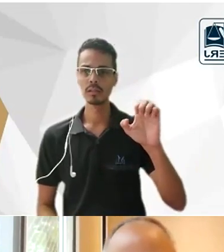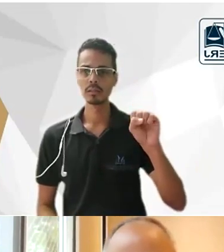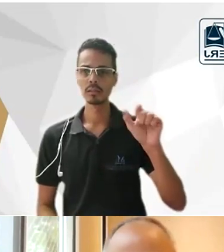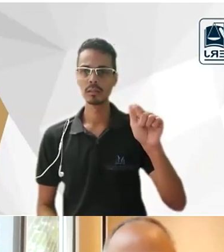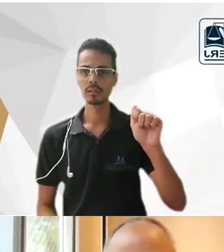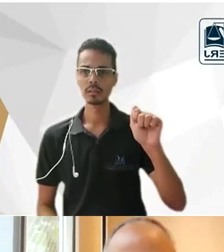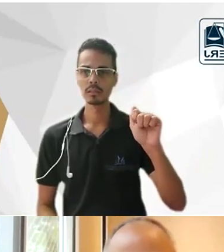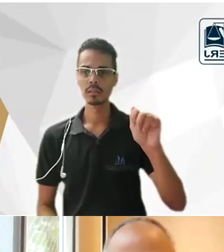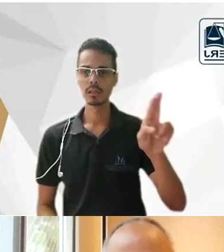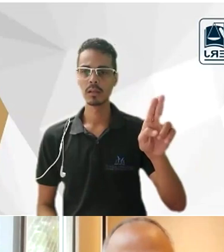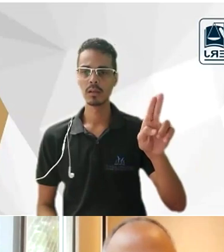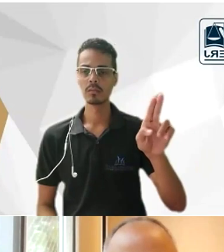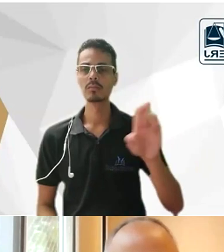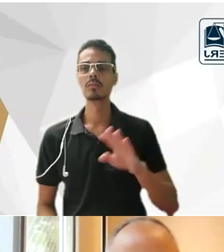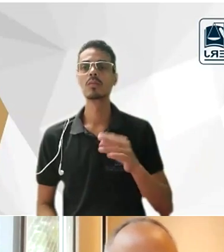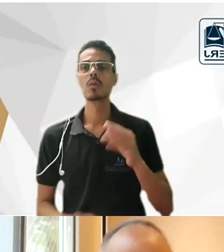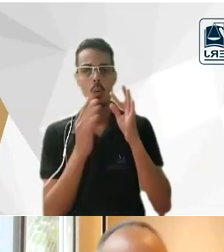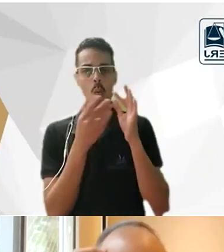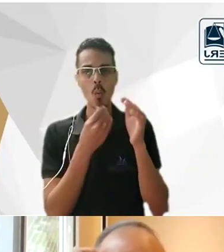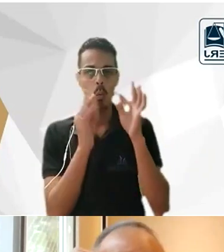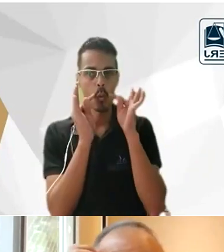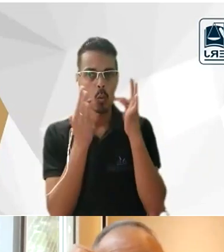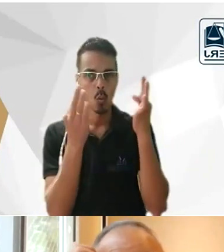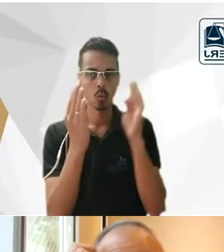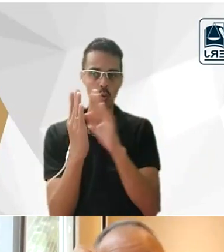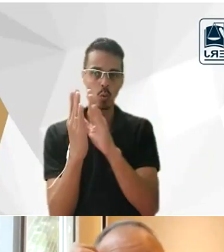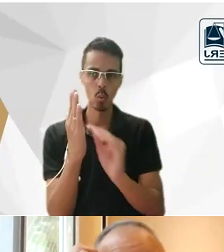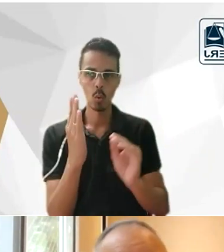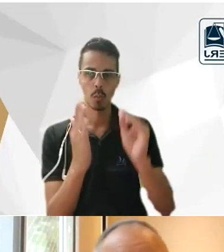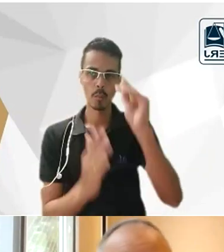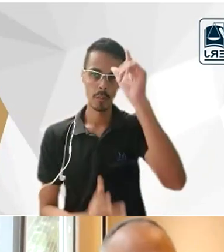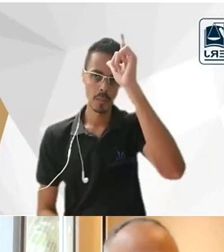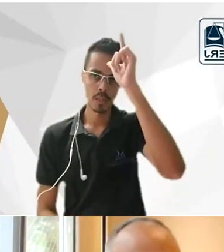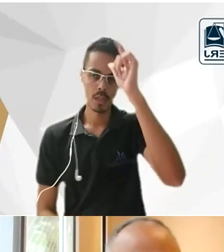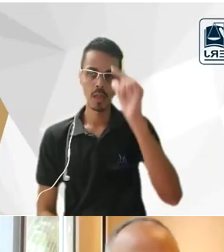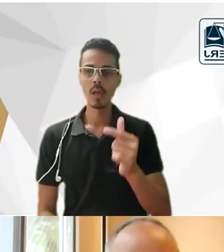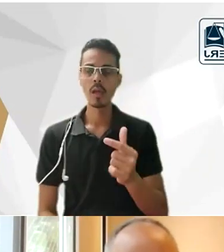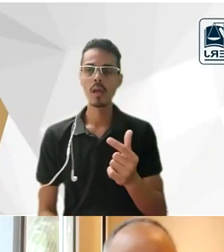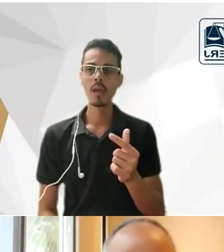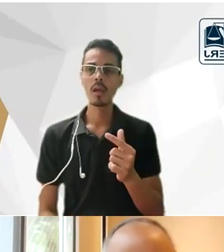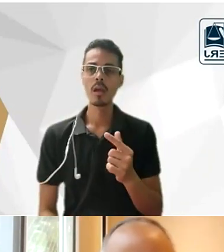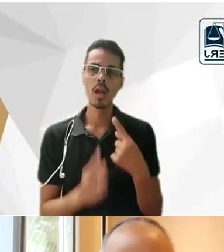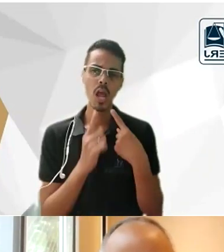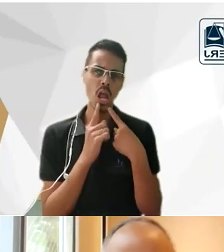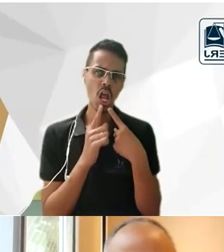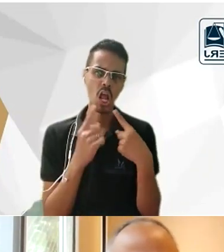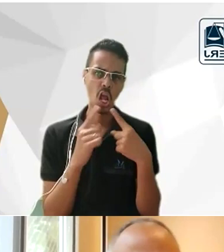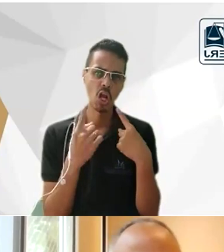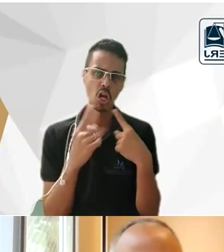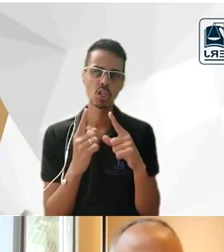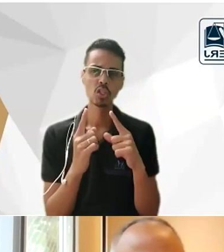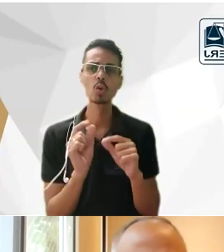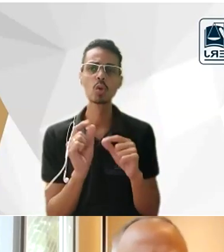um germanista um germanófilo ele era crítico à ideia do arianismo a ideia de que